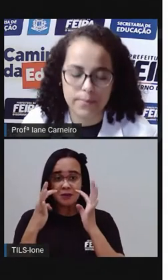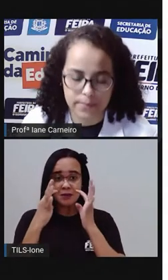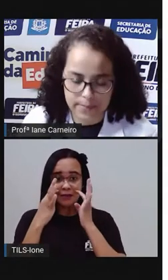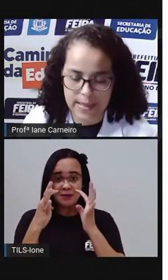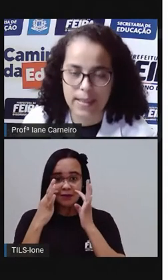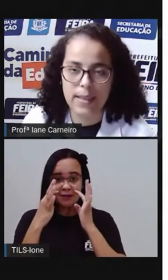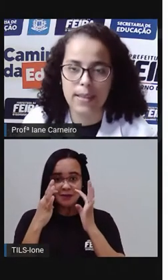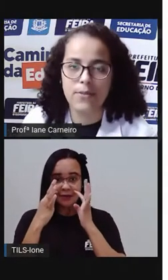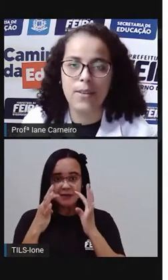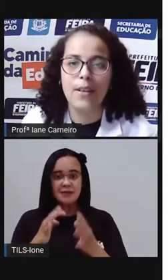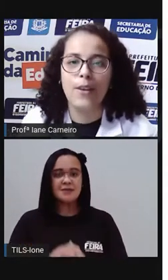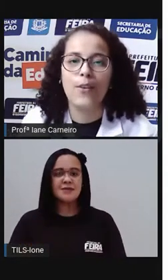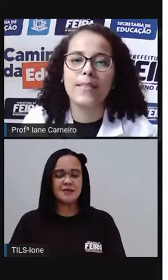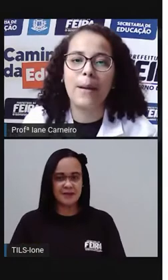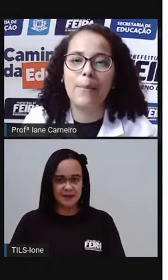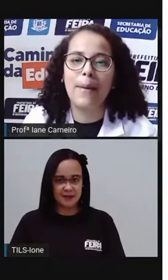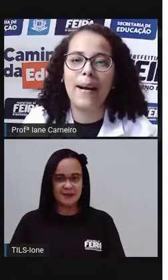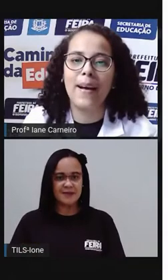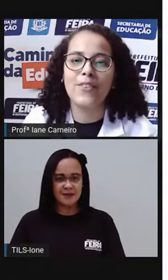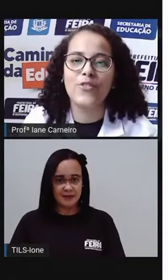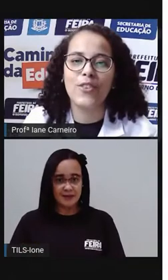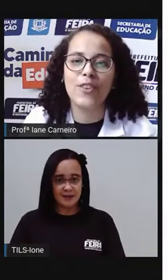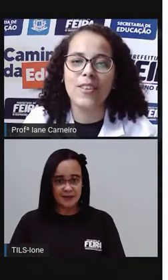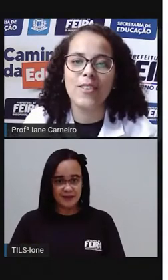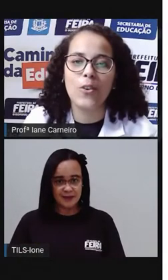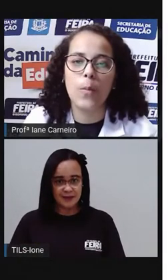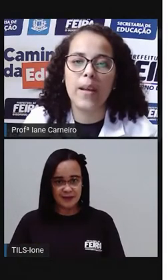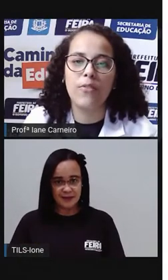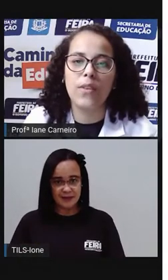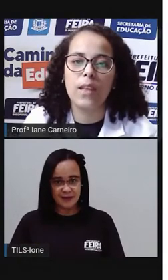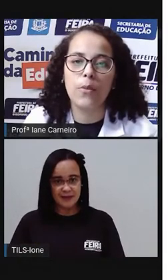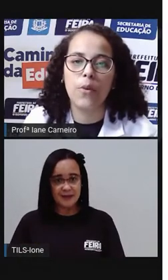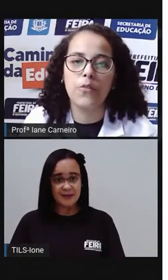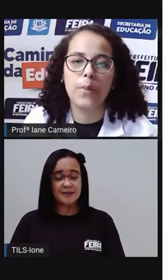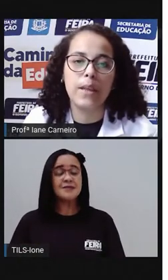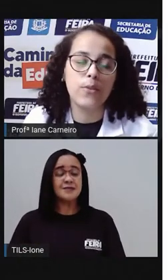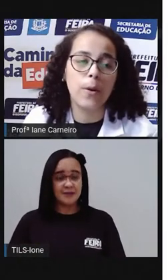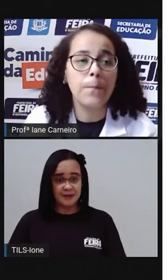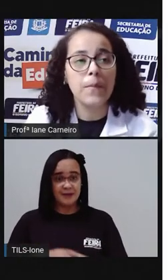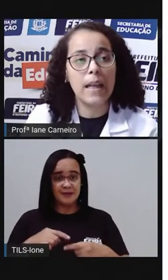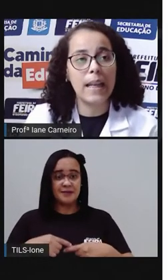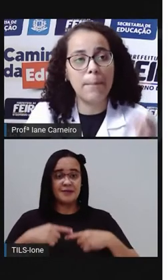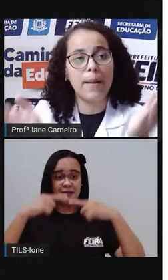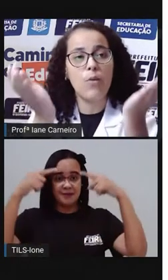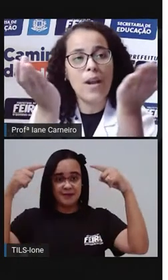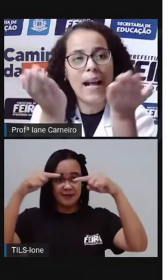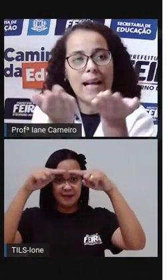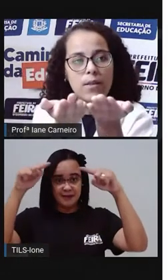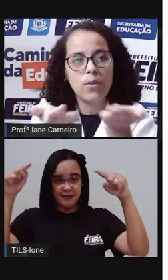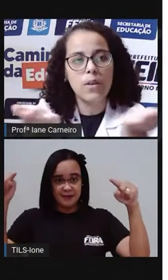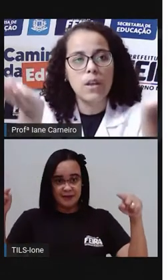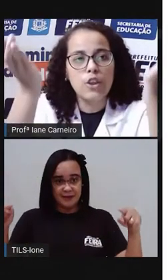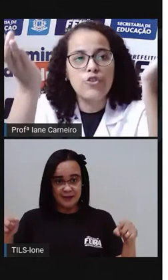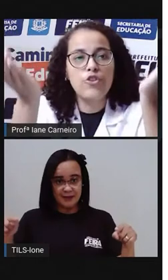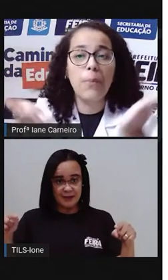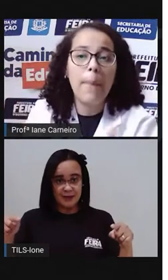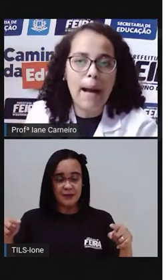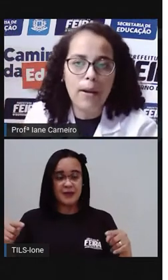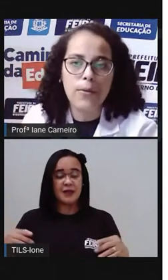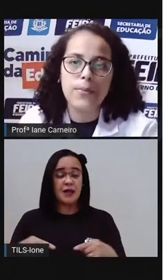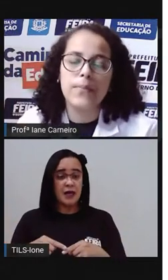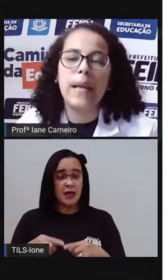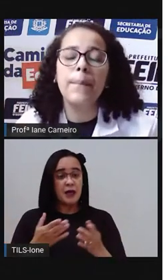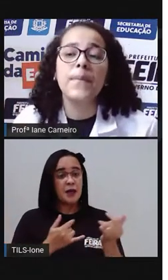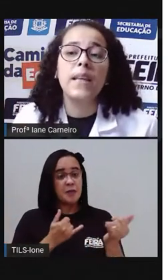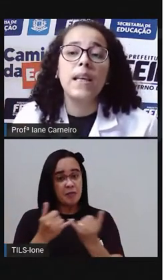como é que fica o movimento. Lembra o casco de um